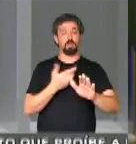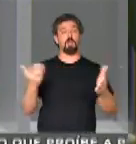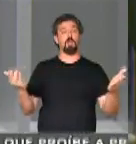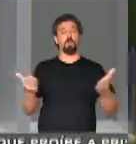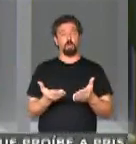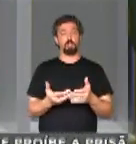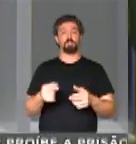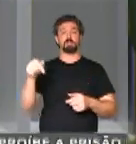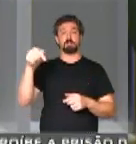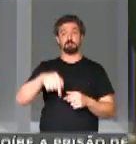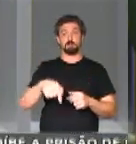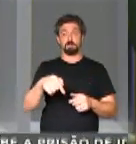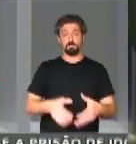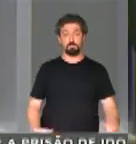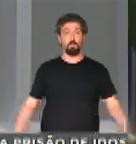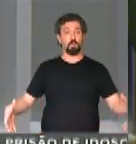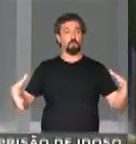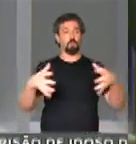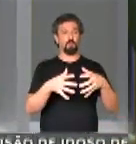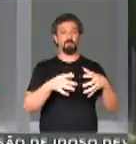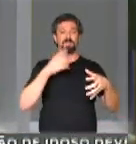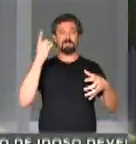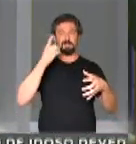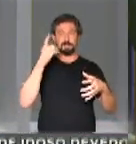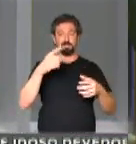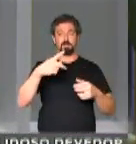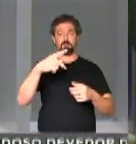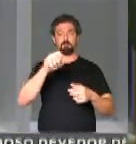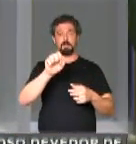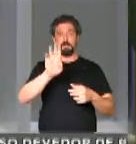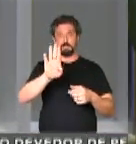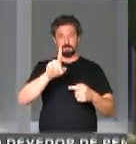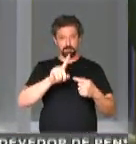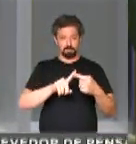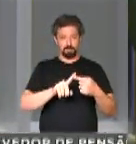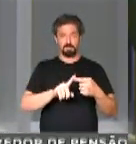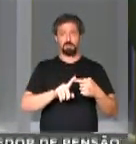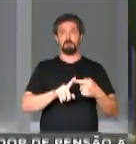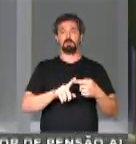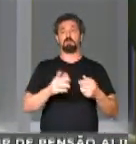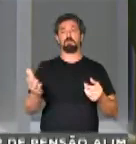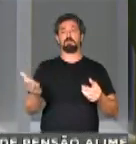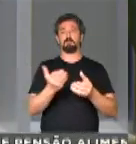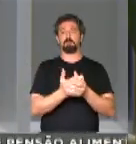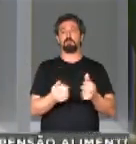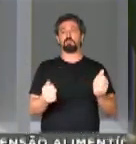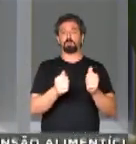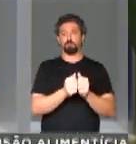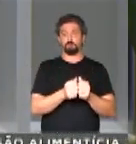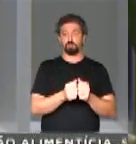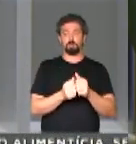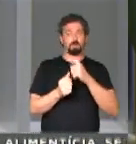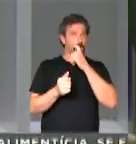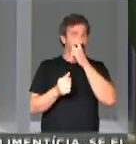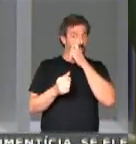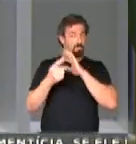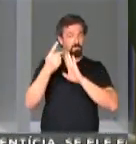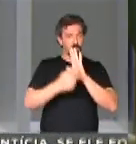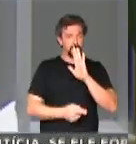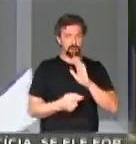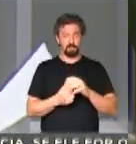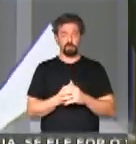ingressamos aqui coletivamente. O PSB ingressou coletivamente com dois